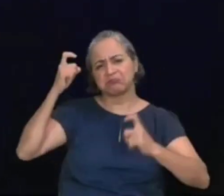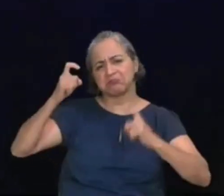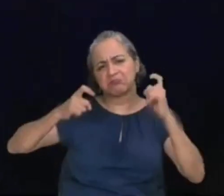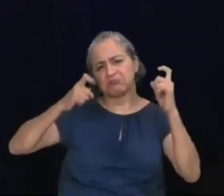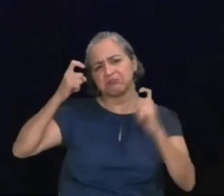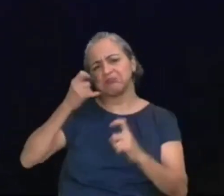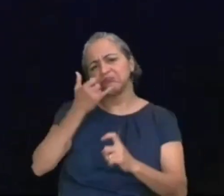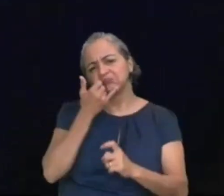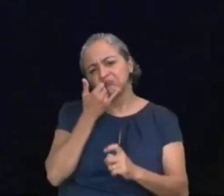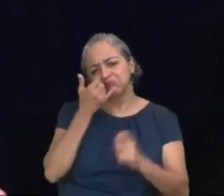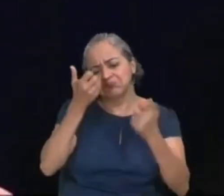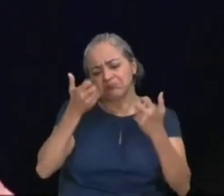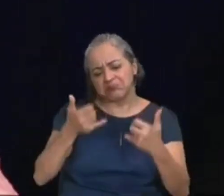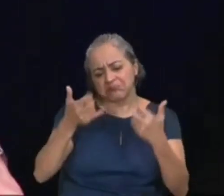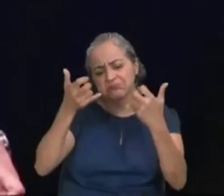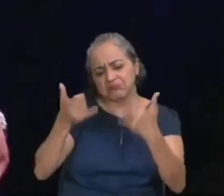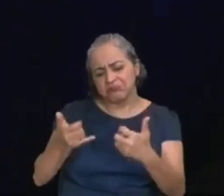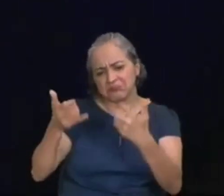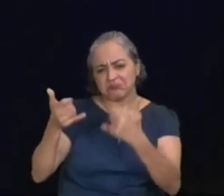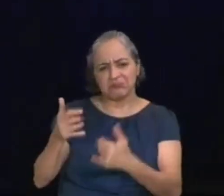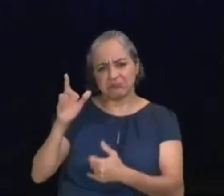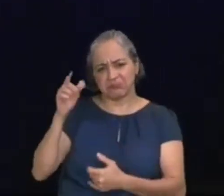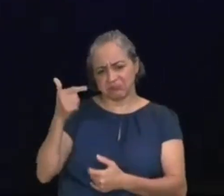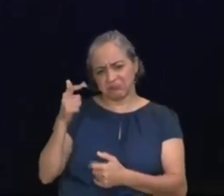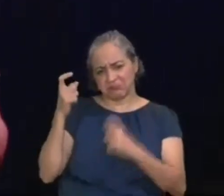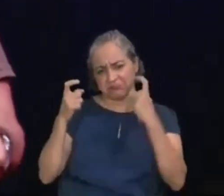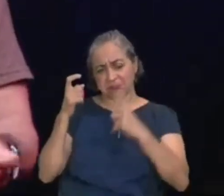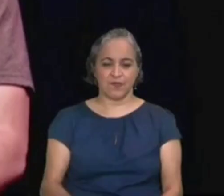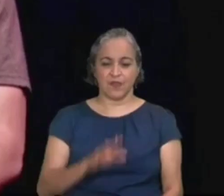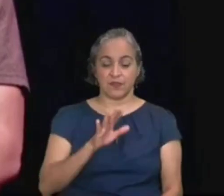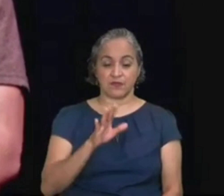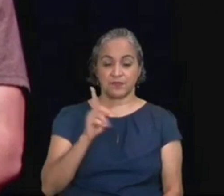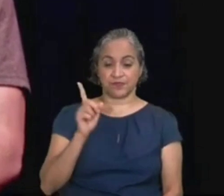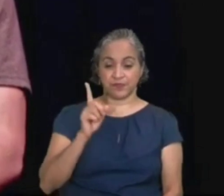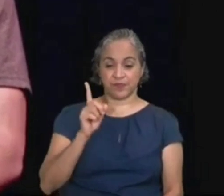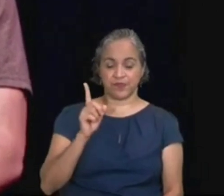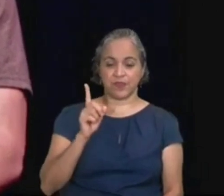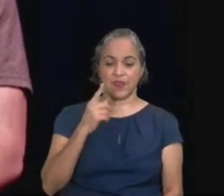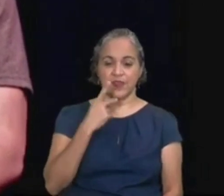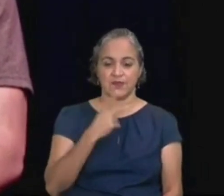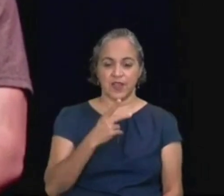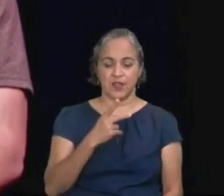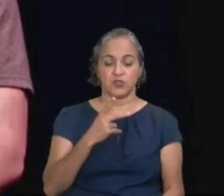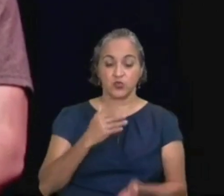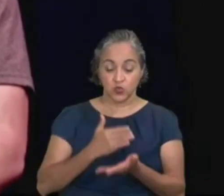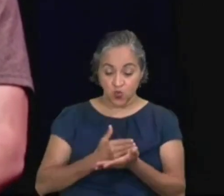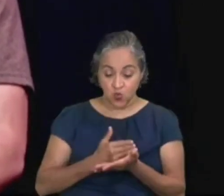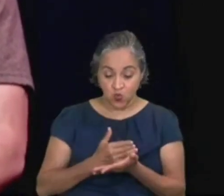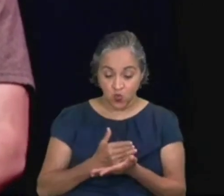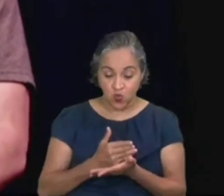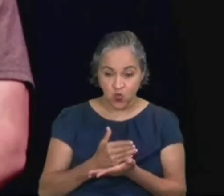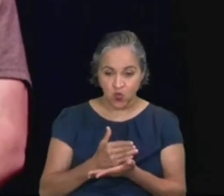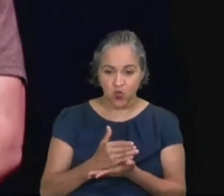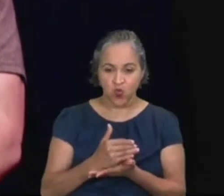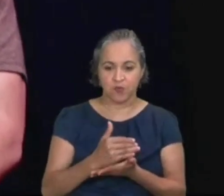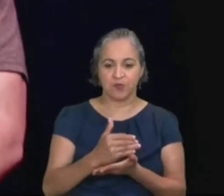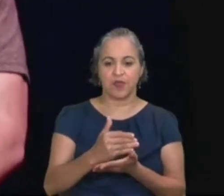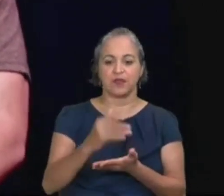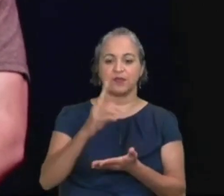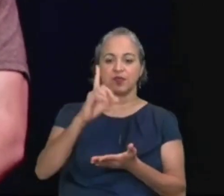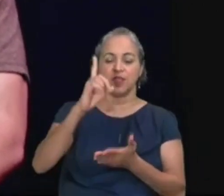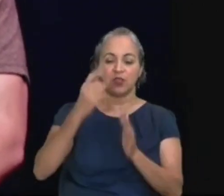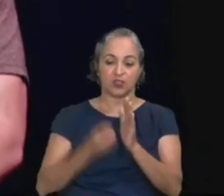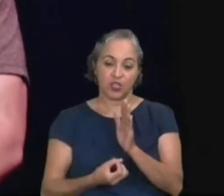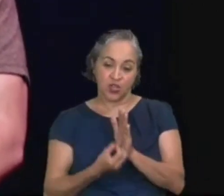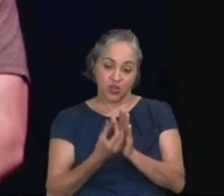desculpas, não. Abra a sua Bíblia no primeiro versículo da Bíblia. No princípio, Deus criou os céus e